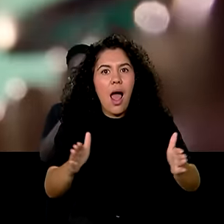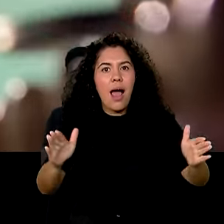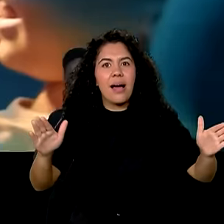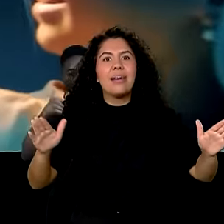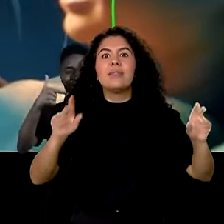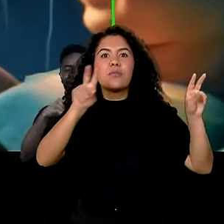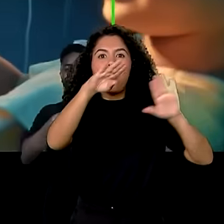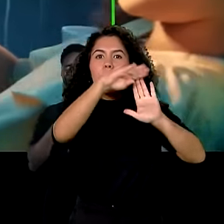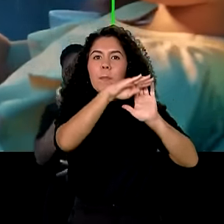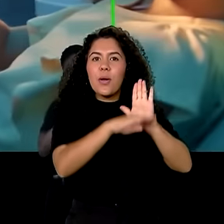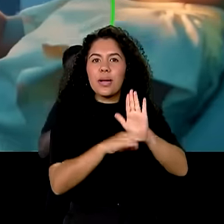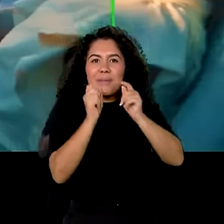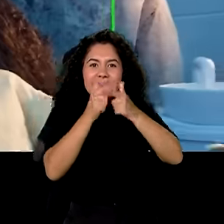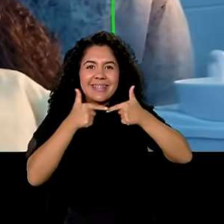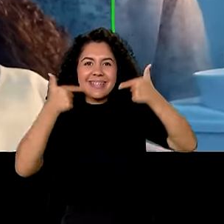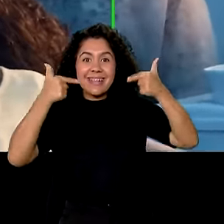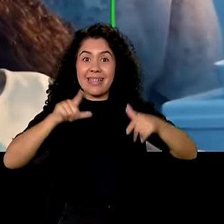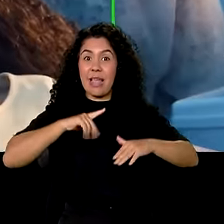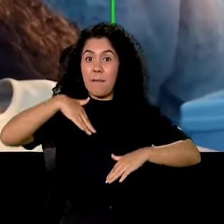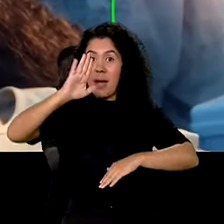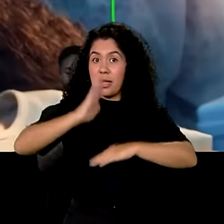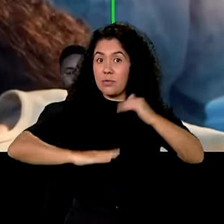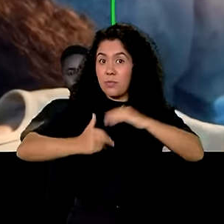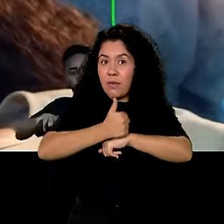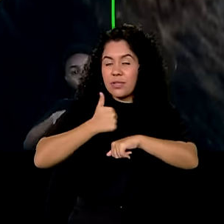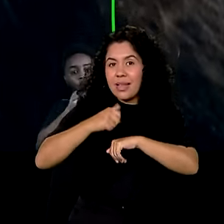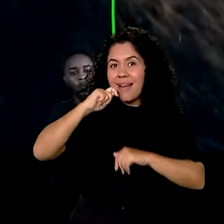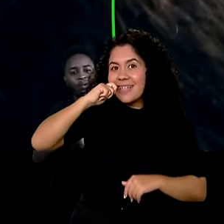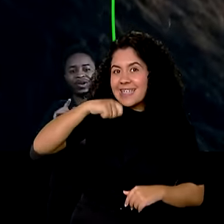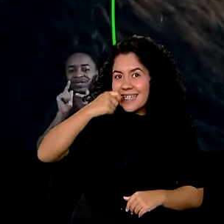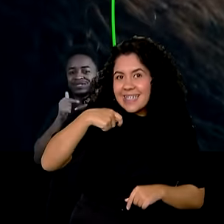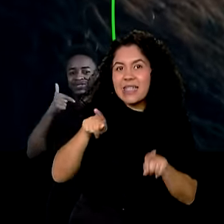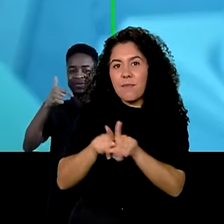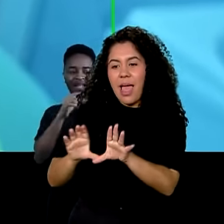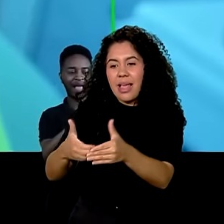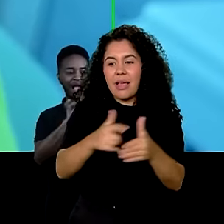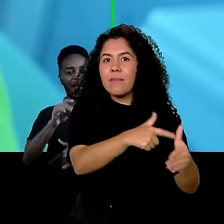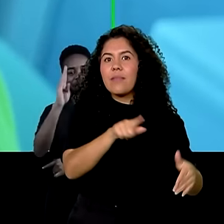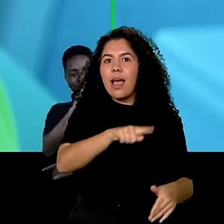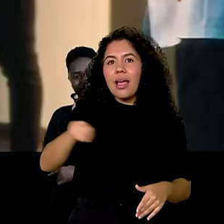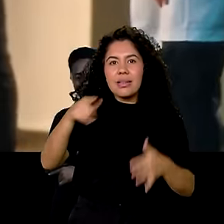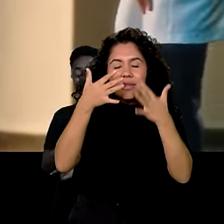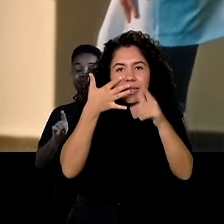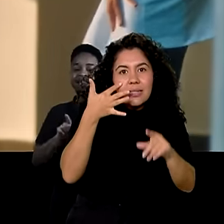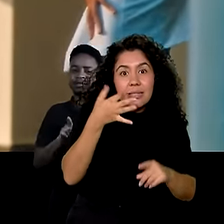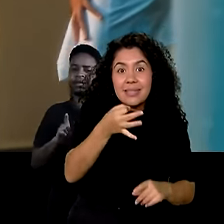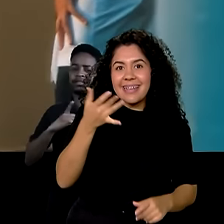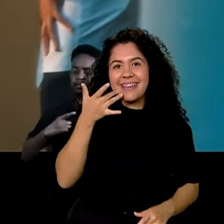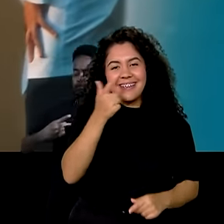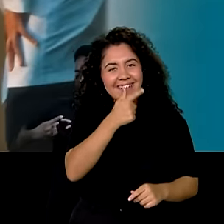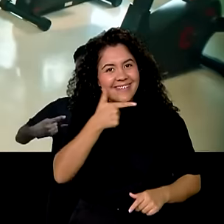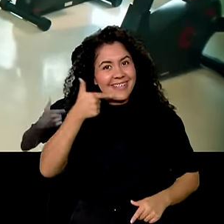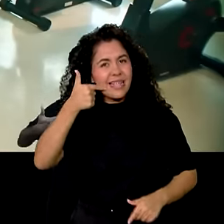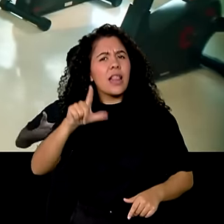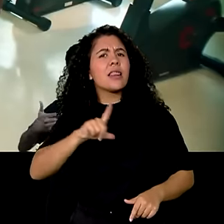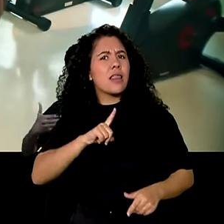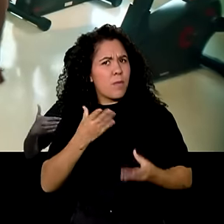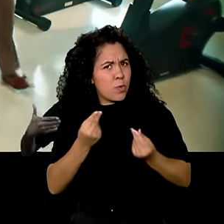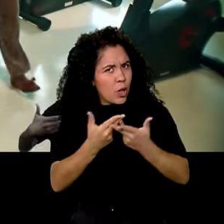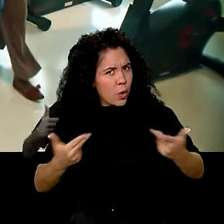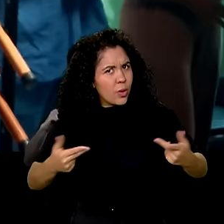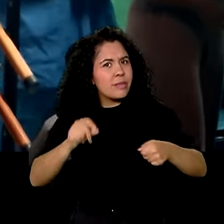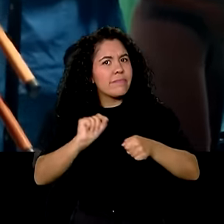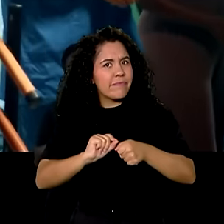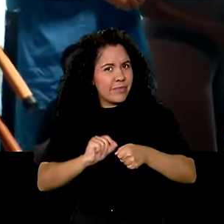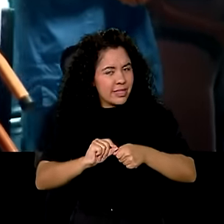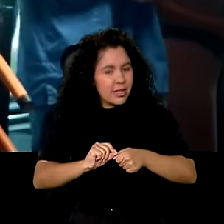Sorridente, são mais dentistas e mais equipes, cuidando dos sorrisos dos brasileiros. Ainda tem muito a fazer. E vamos seguir